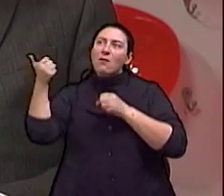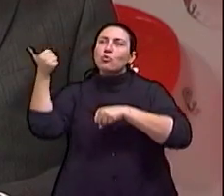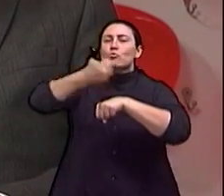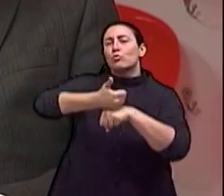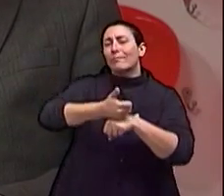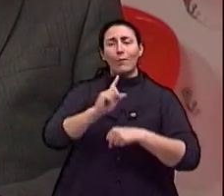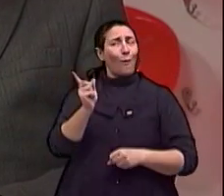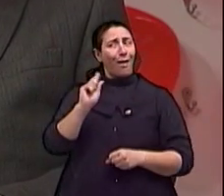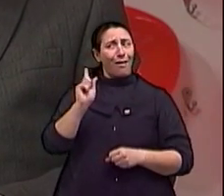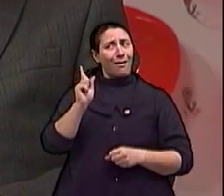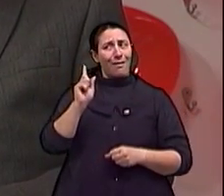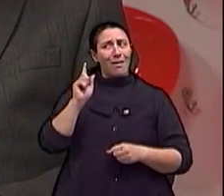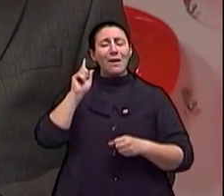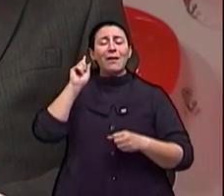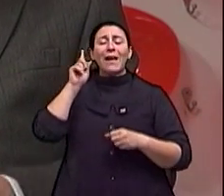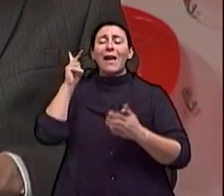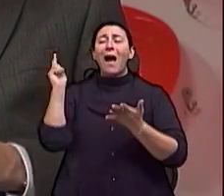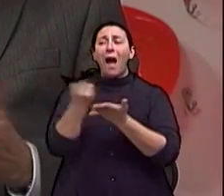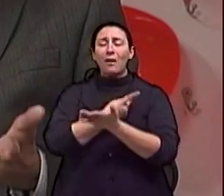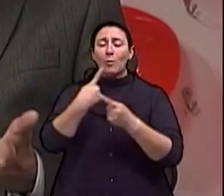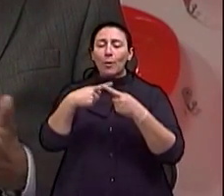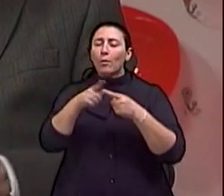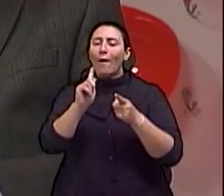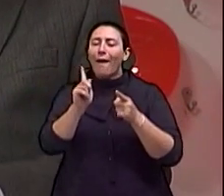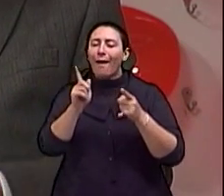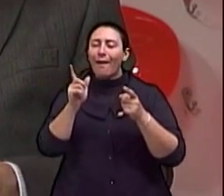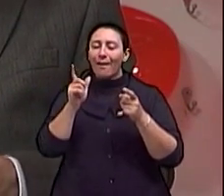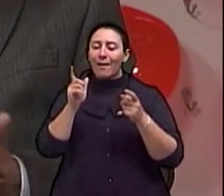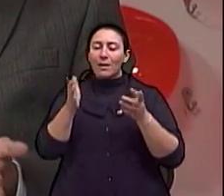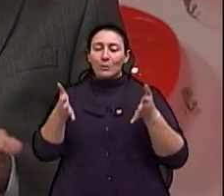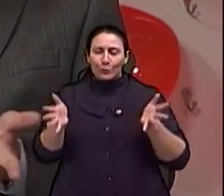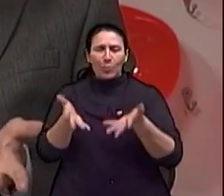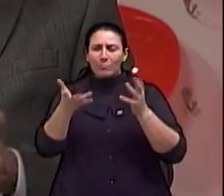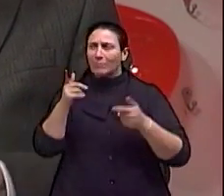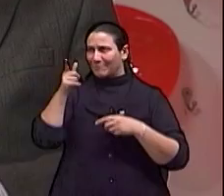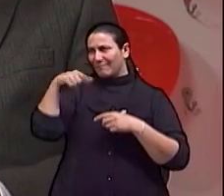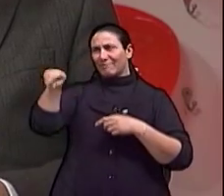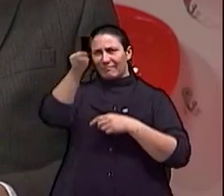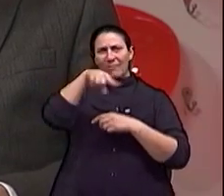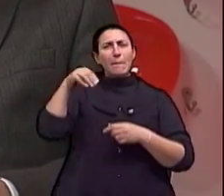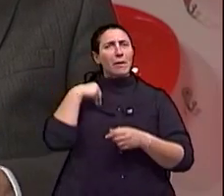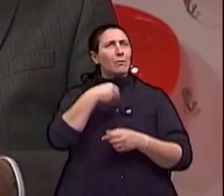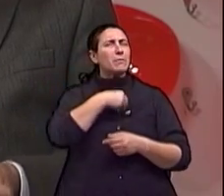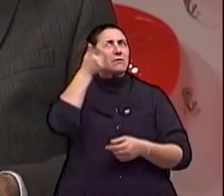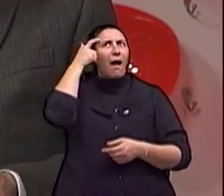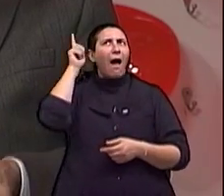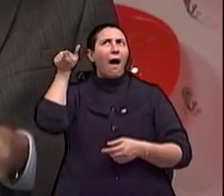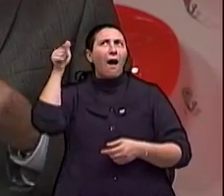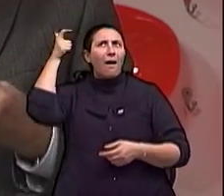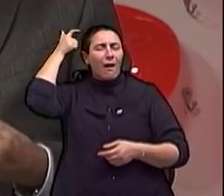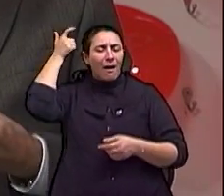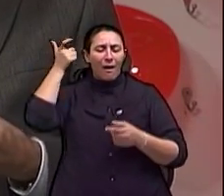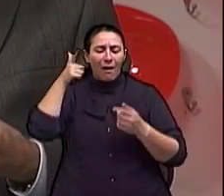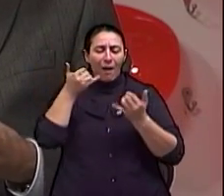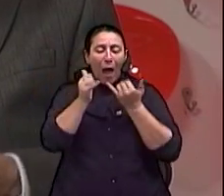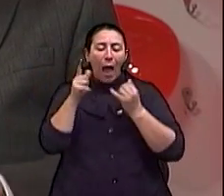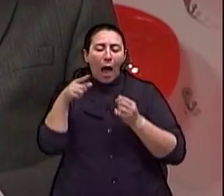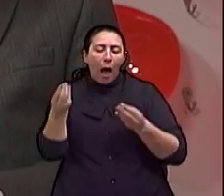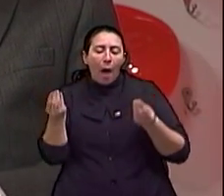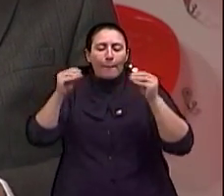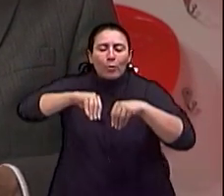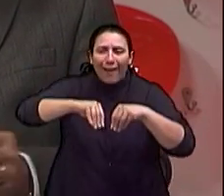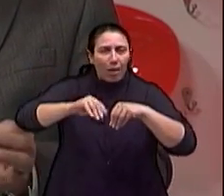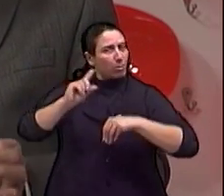estimulação dá uma ideia errada, porque a pessoa que escuta isso, inclusive médicos, pensam que estimular significa aumentar a função.